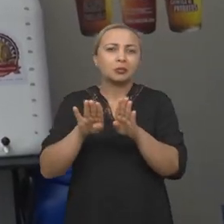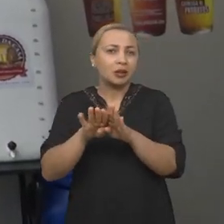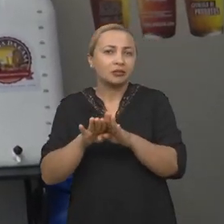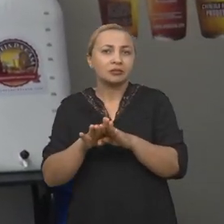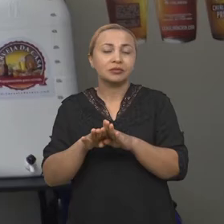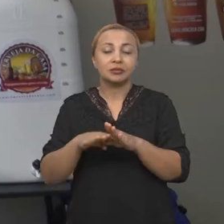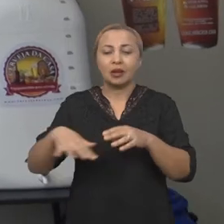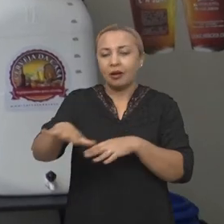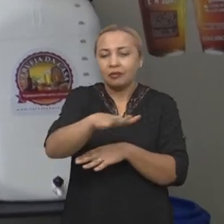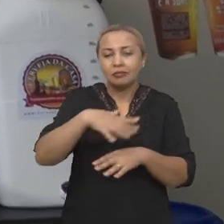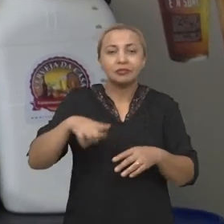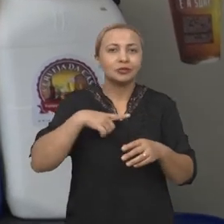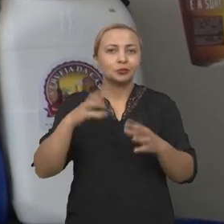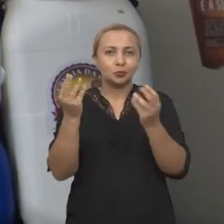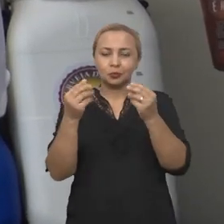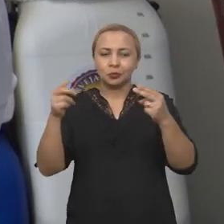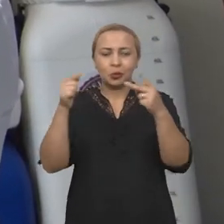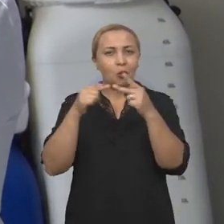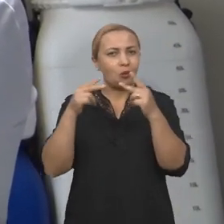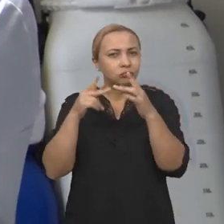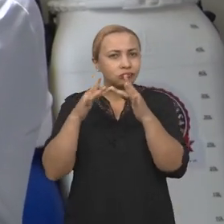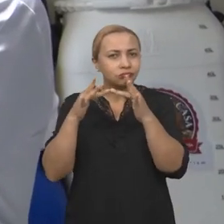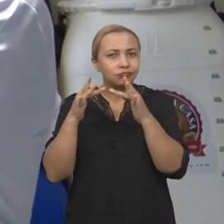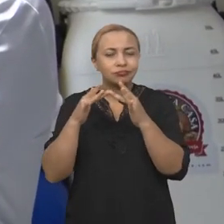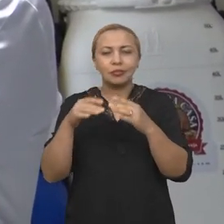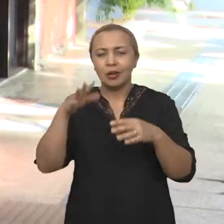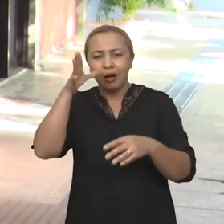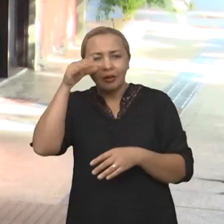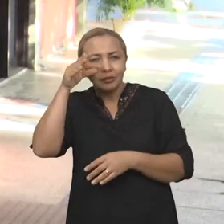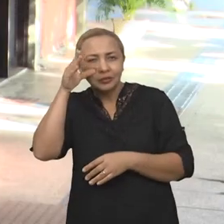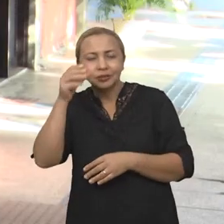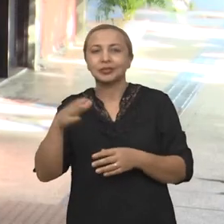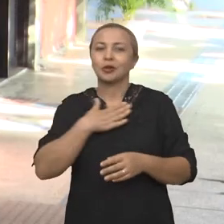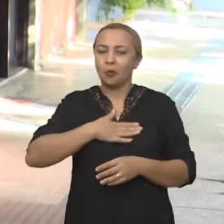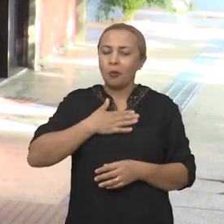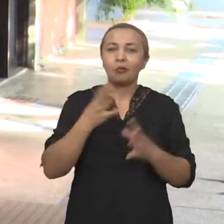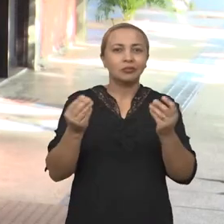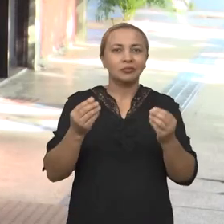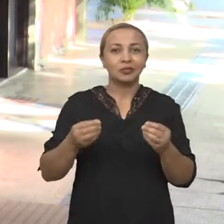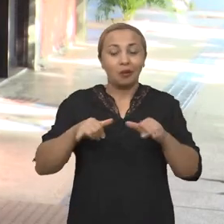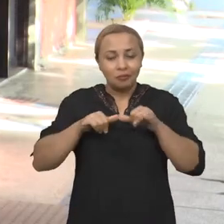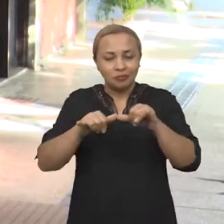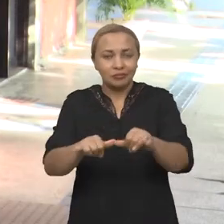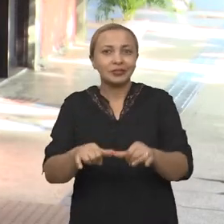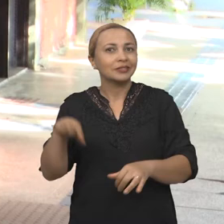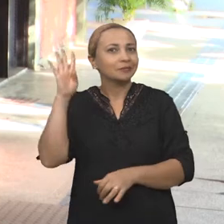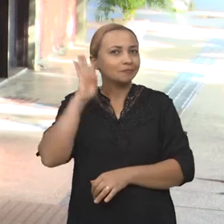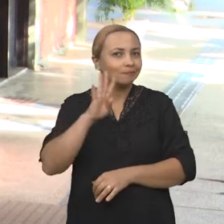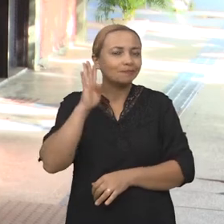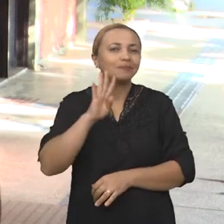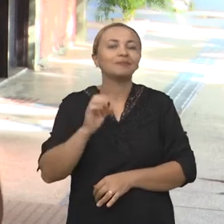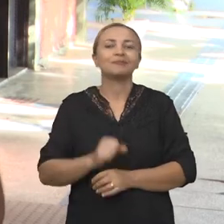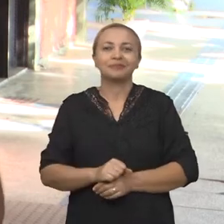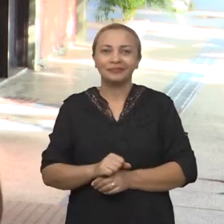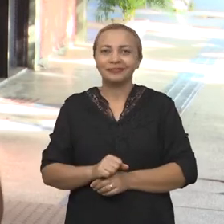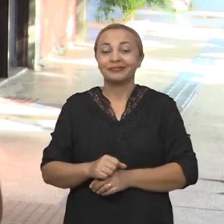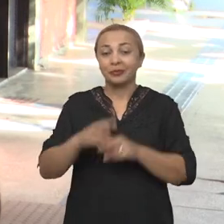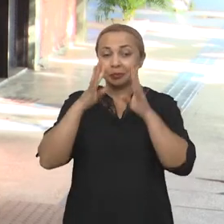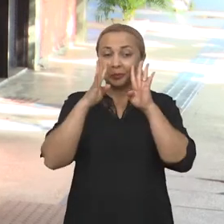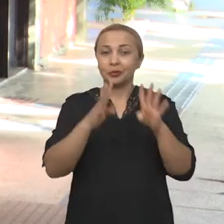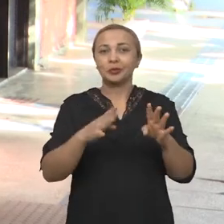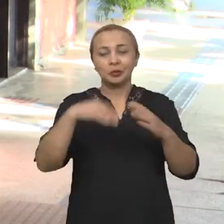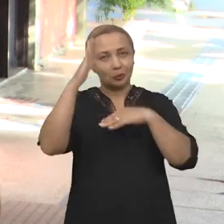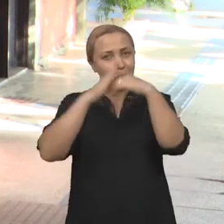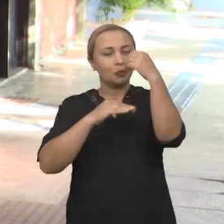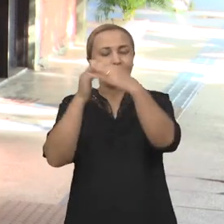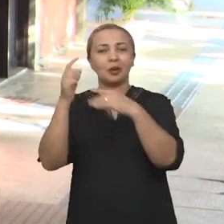É uma área que eu sempre tive muito contato, que eu sempre tive muita curiosidade e gosto bastante, né? E é um mercado muito interessante no ponto